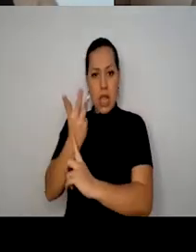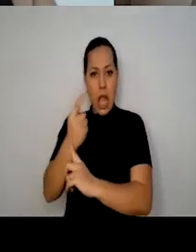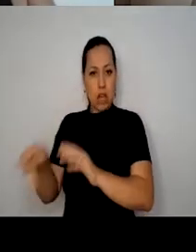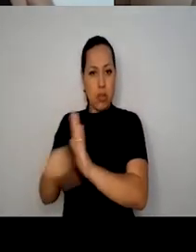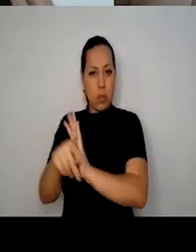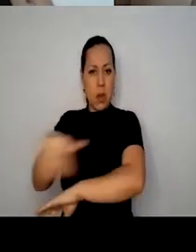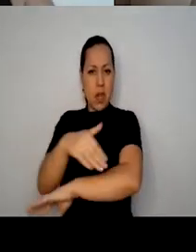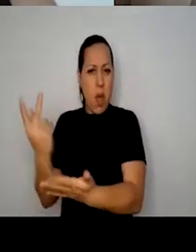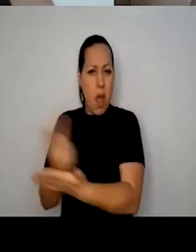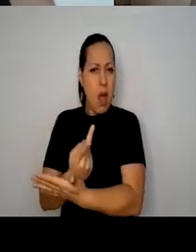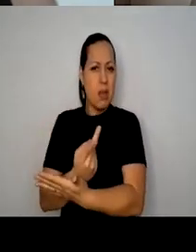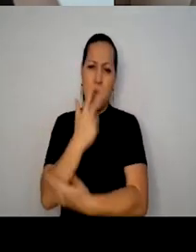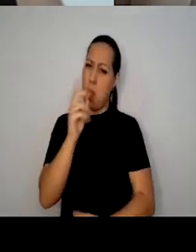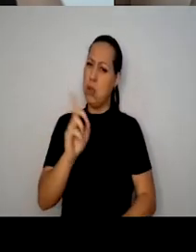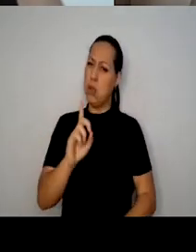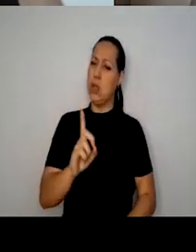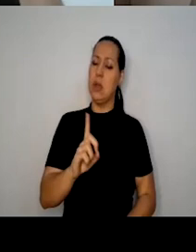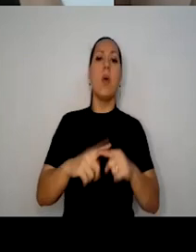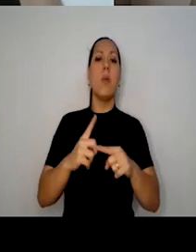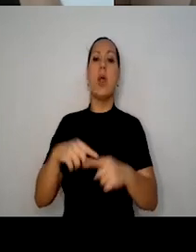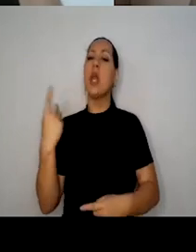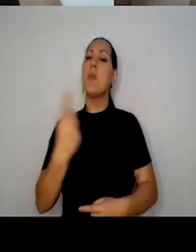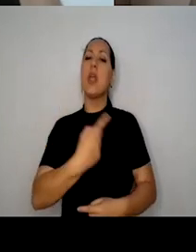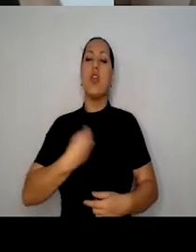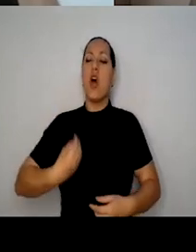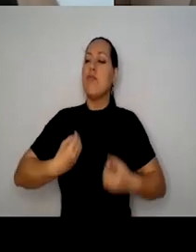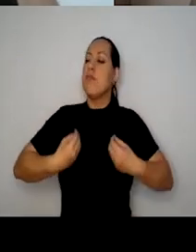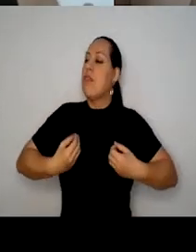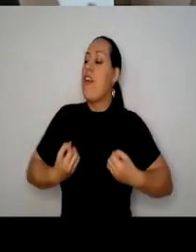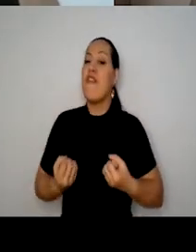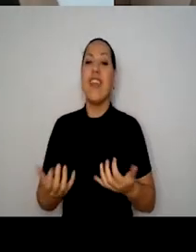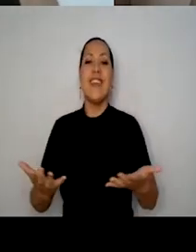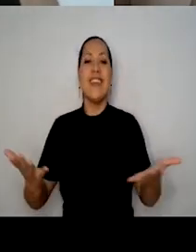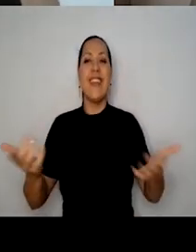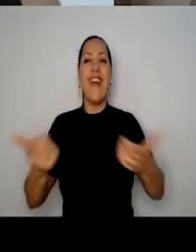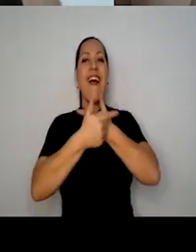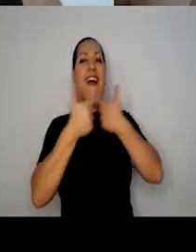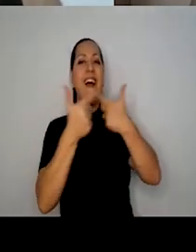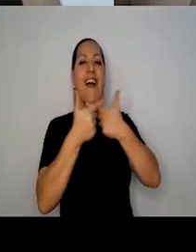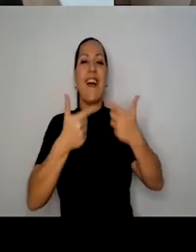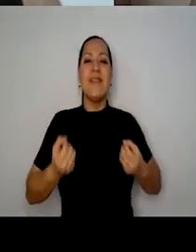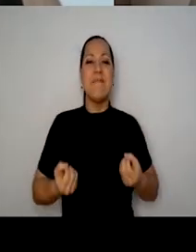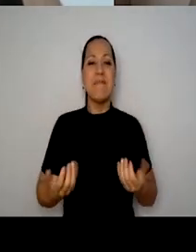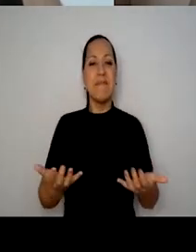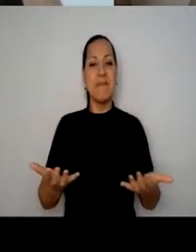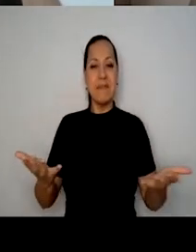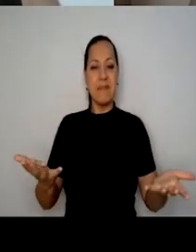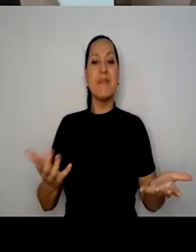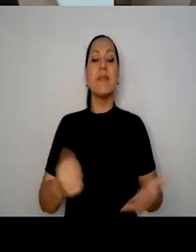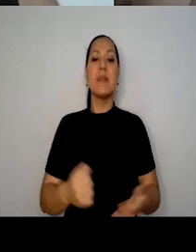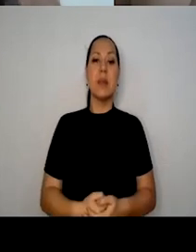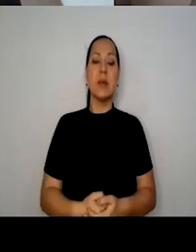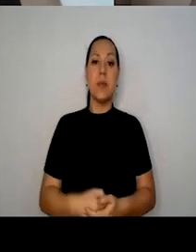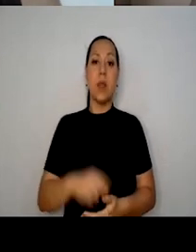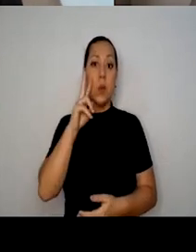a gente dá vida para os lugares, né? Eu estou vendo recentemente numa cidade aqui próxima de Presidente